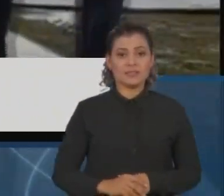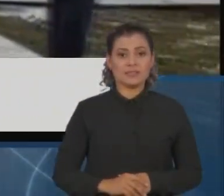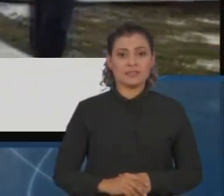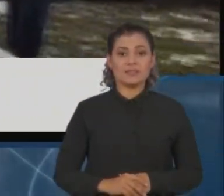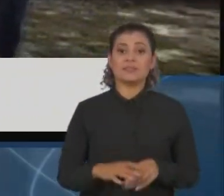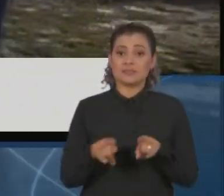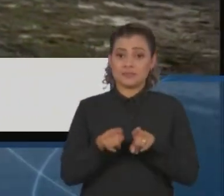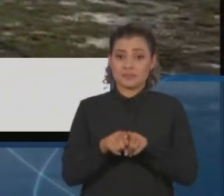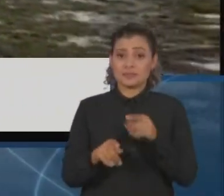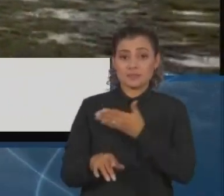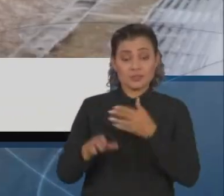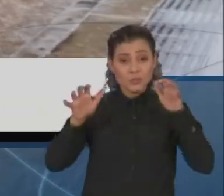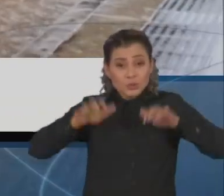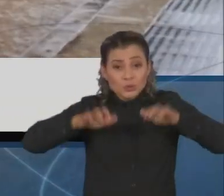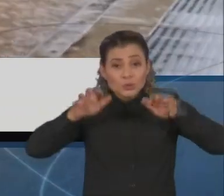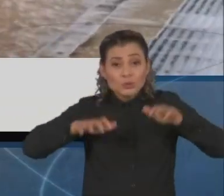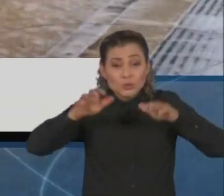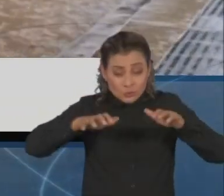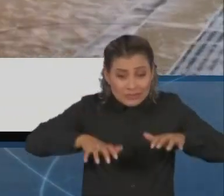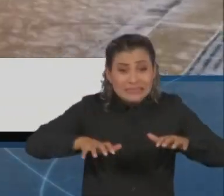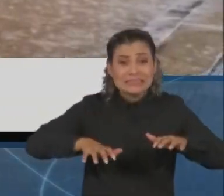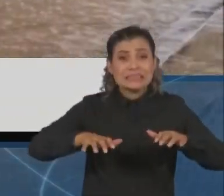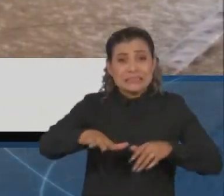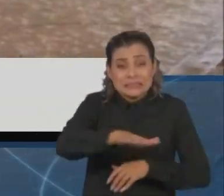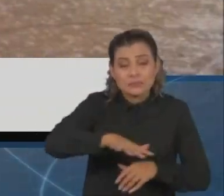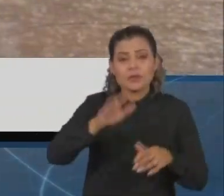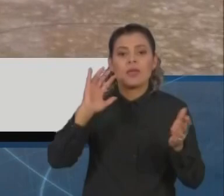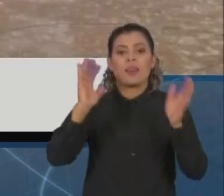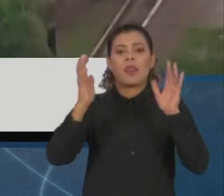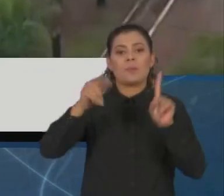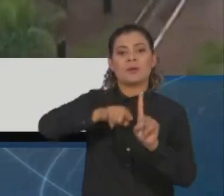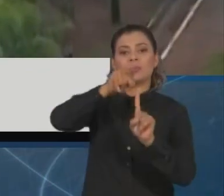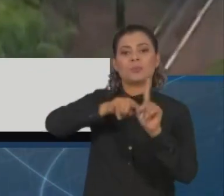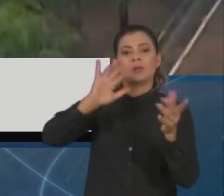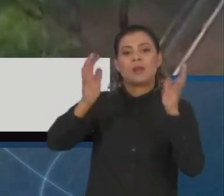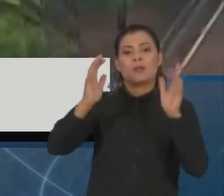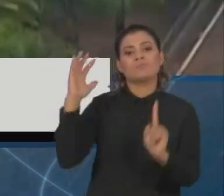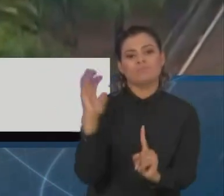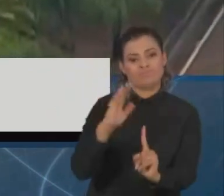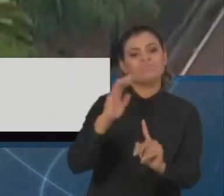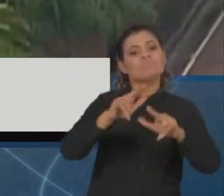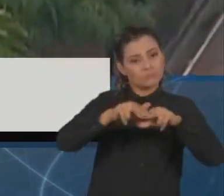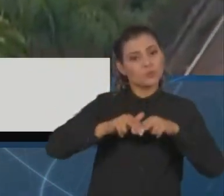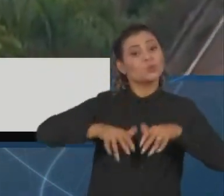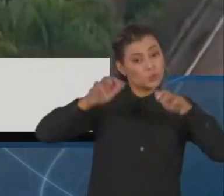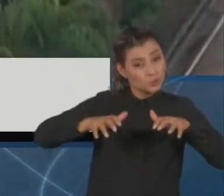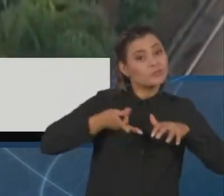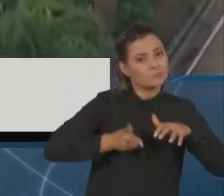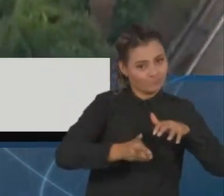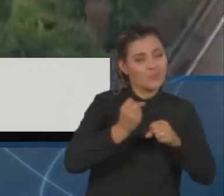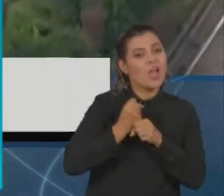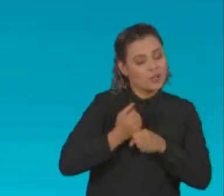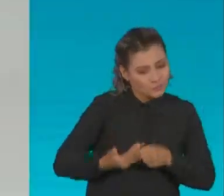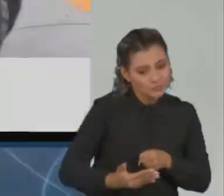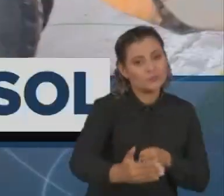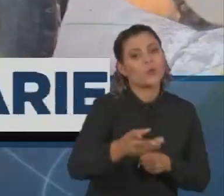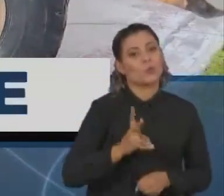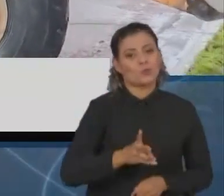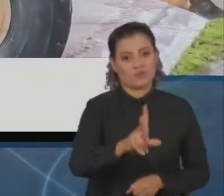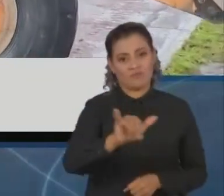Especialistas garantem que a chuva concentrada é causada pelas mudanças climáticas e deve ser mais frequente nos próximos anos.